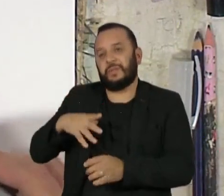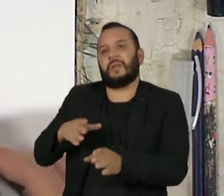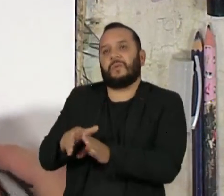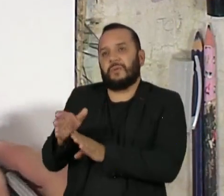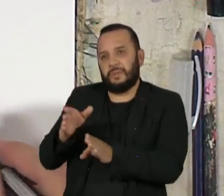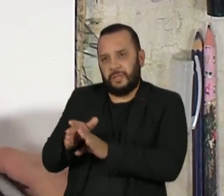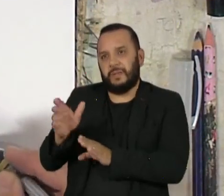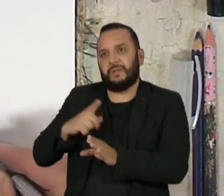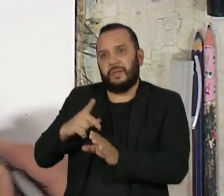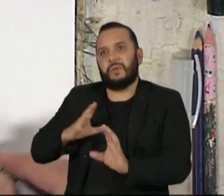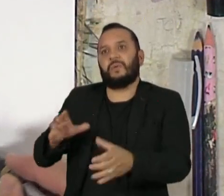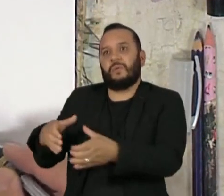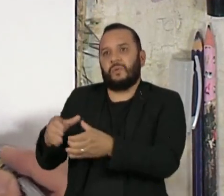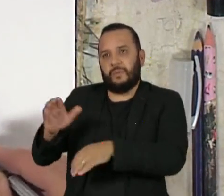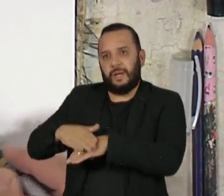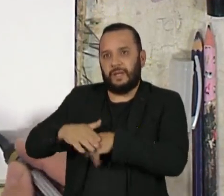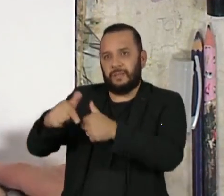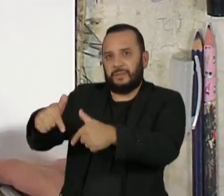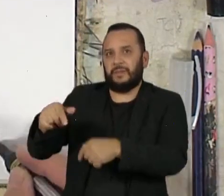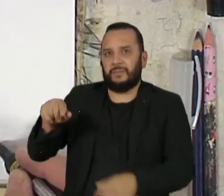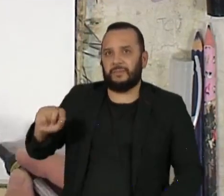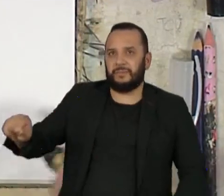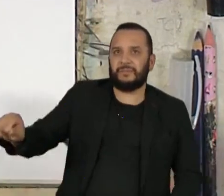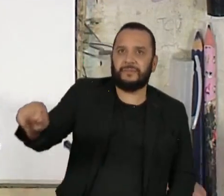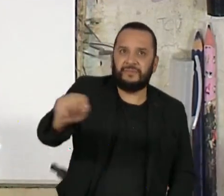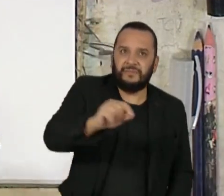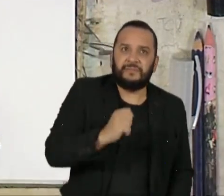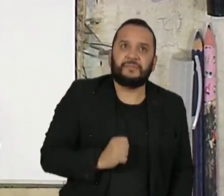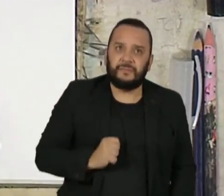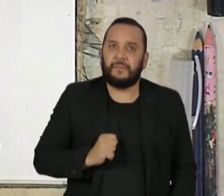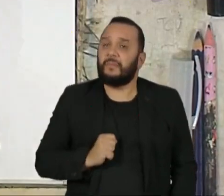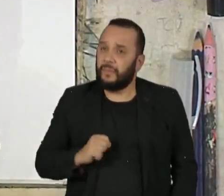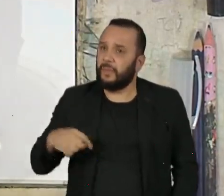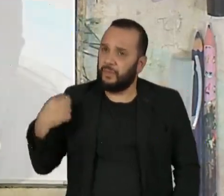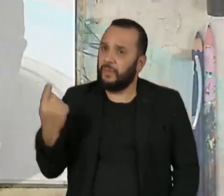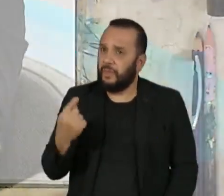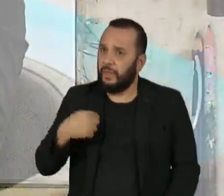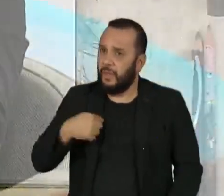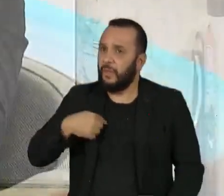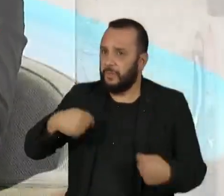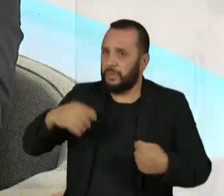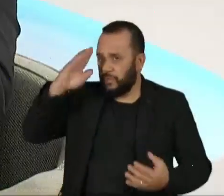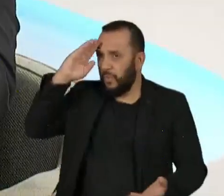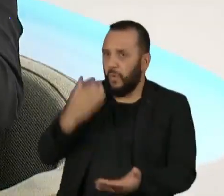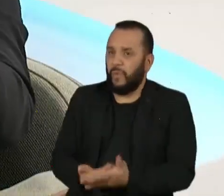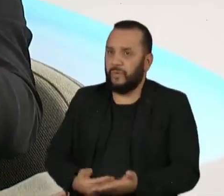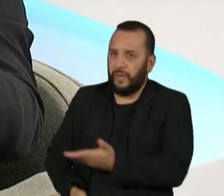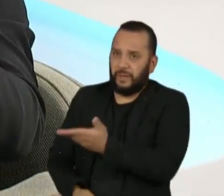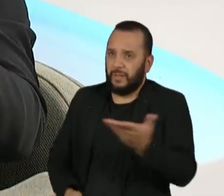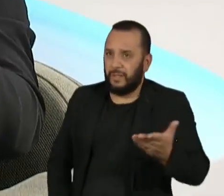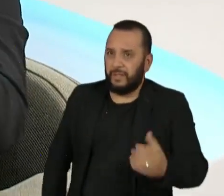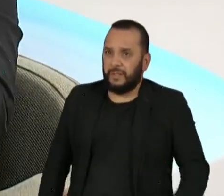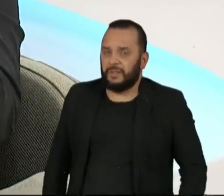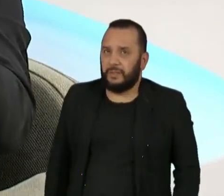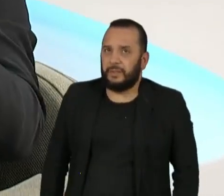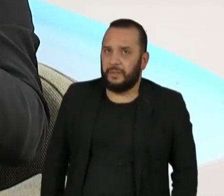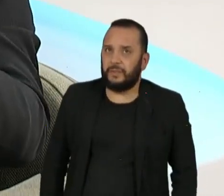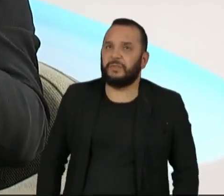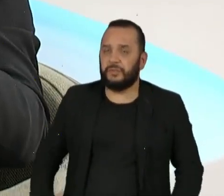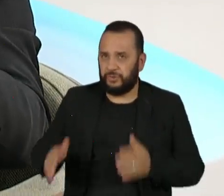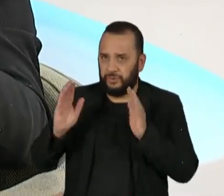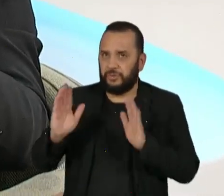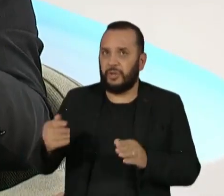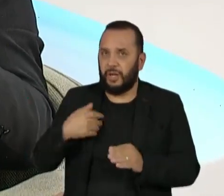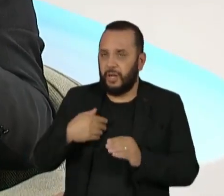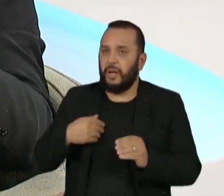congregação para fazer? É nessa estrutura que eu tenho que confiar. Agora, depois de distribuído